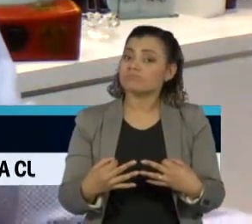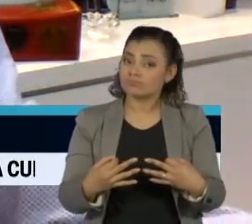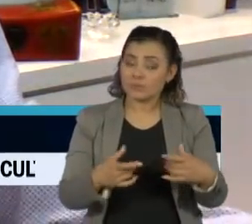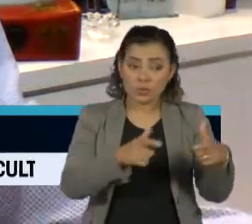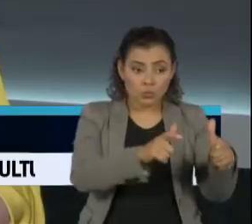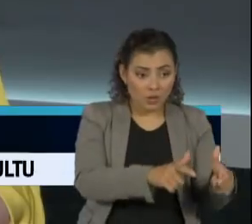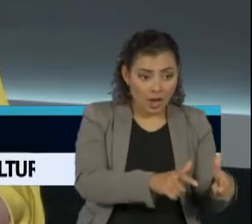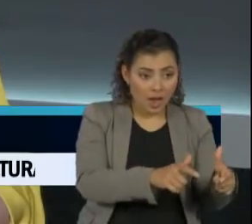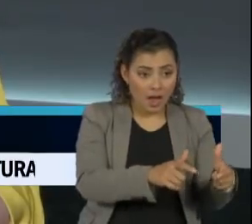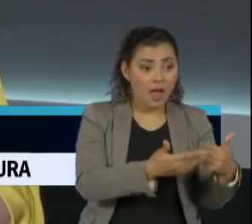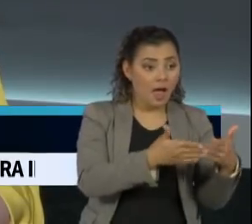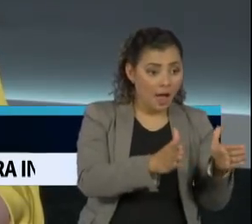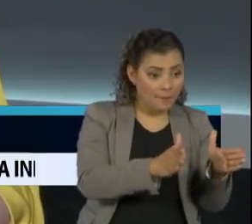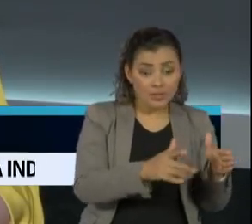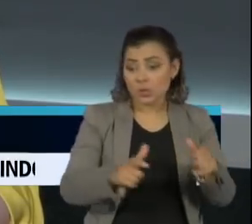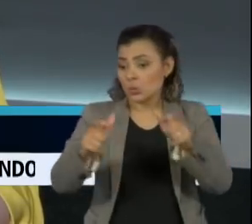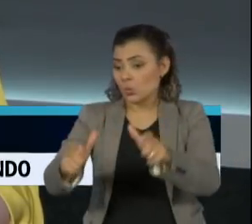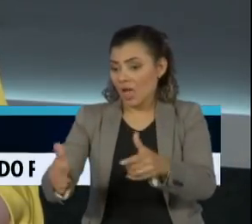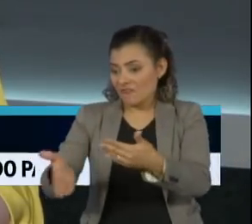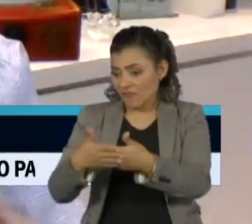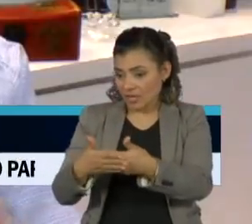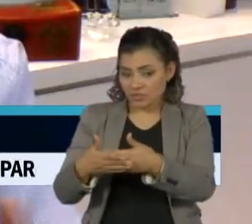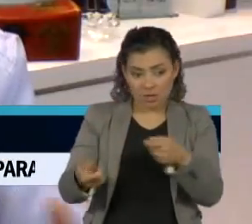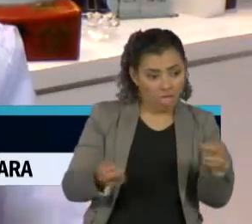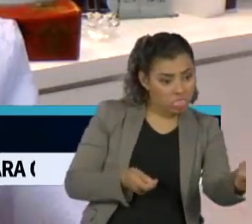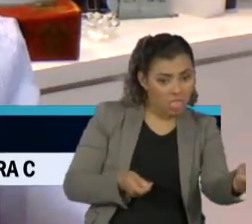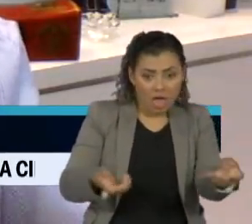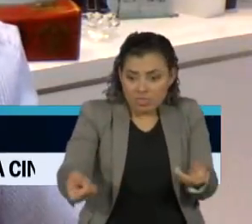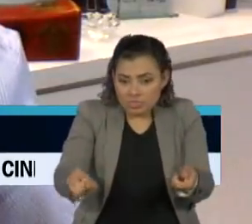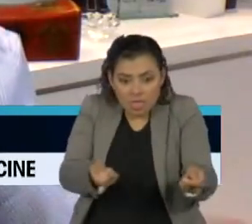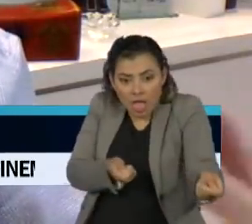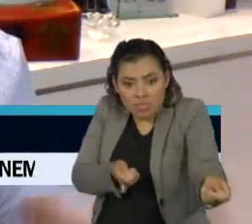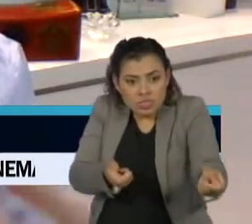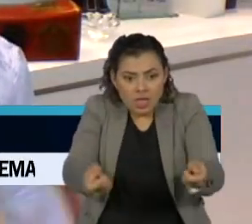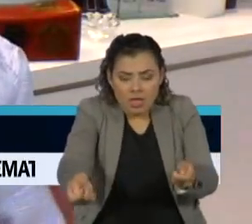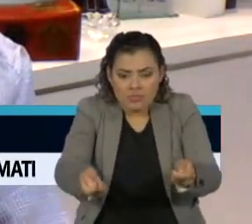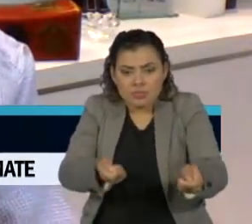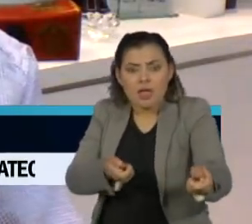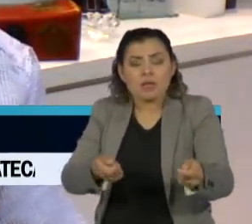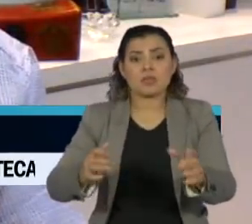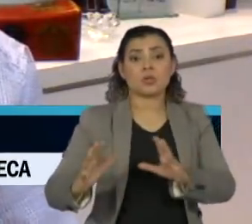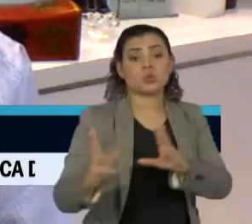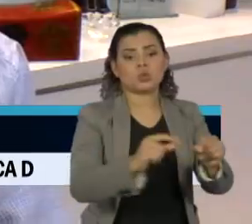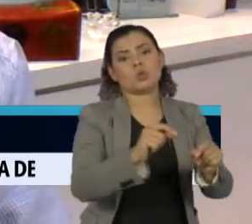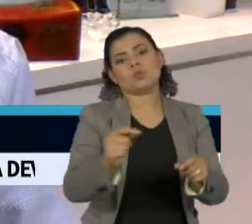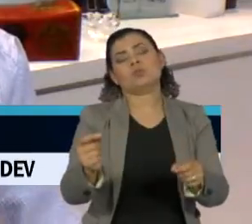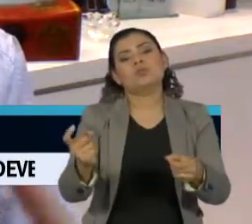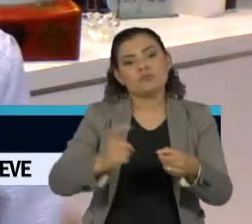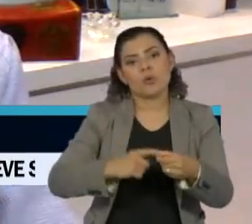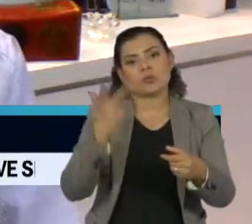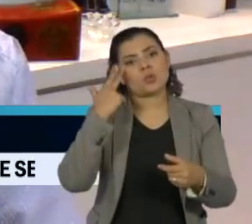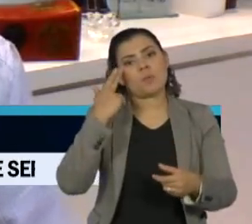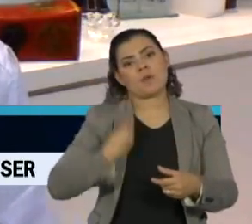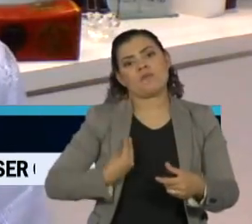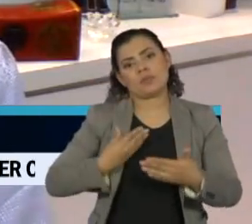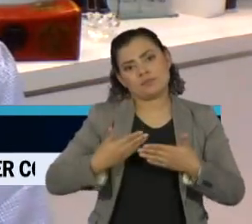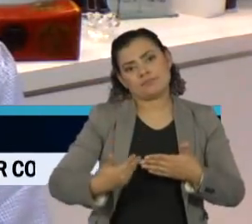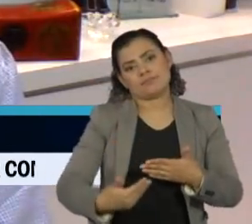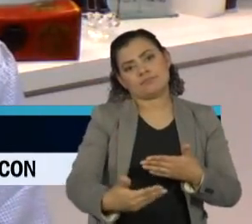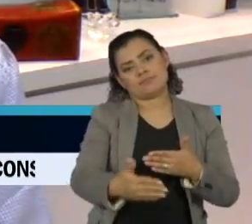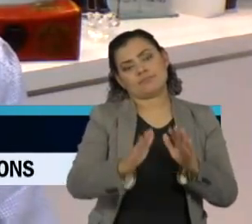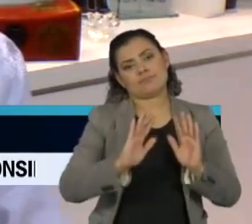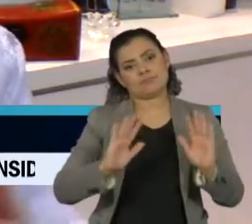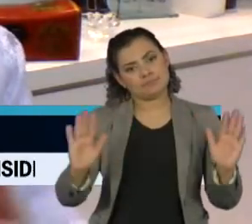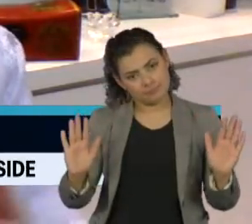fechar outro. E assim vai se fazendo até que toda a população volte sim a ter a sua